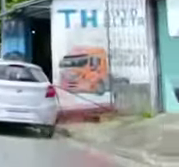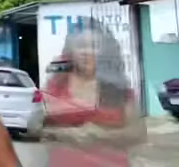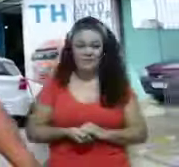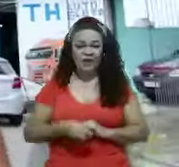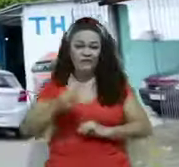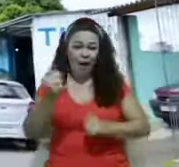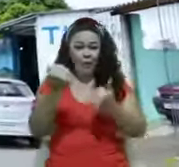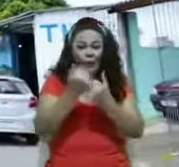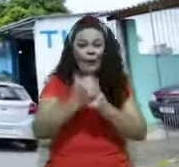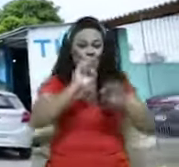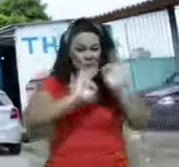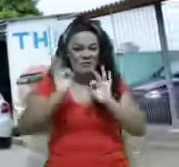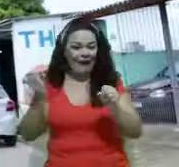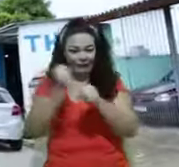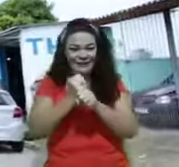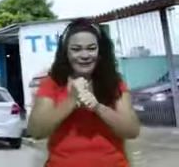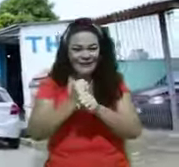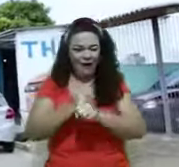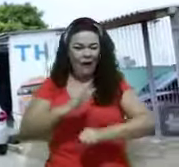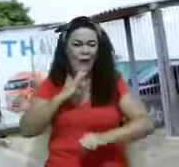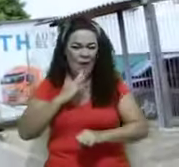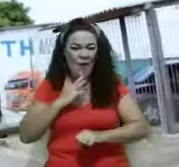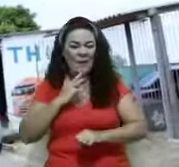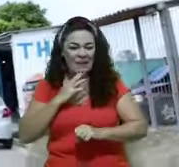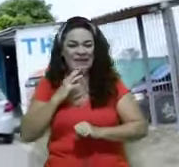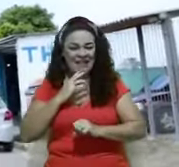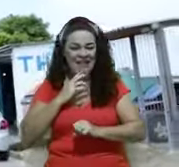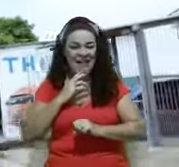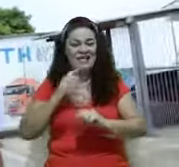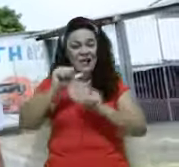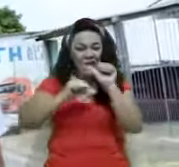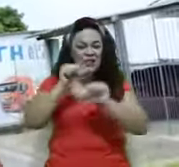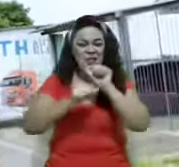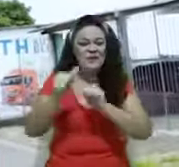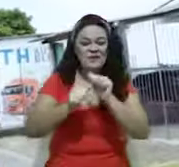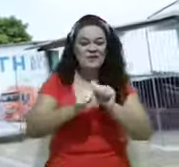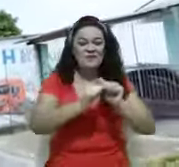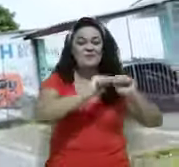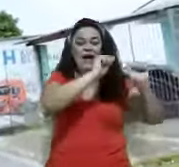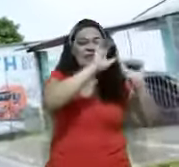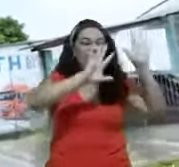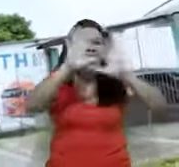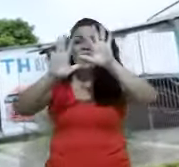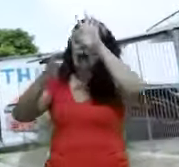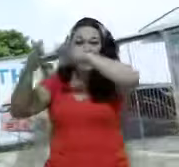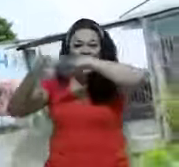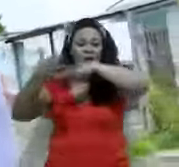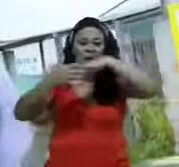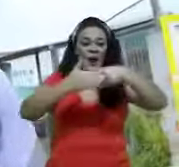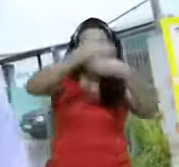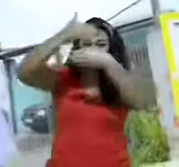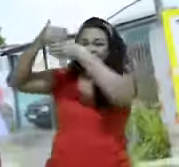Você já ajudou algum projeto este ano? Conhece o Literatura e Paisagismo Revitalizando a Quebrada? Projeto que já transformou mais de 60